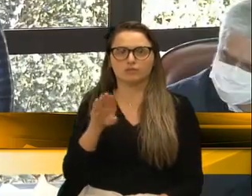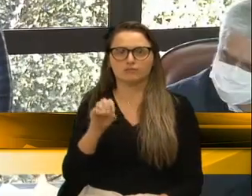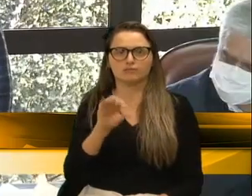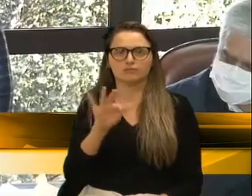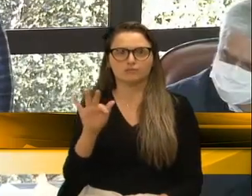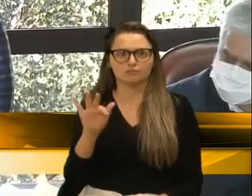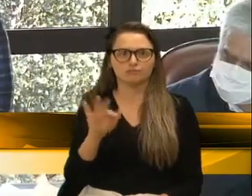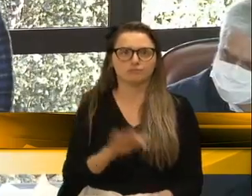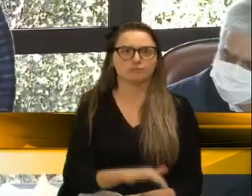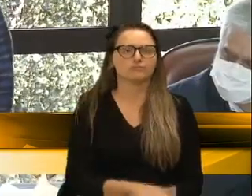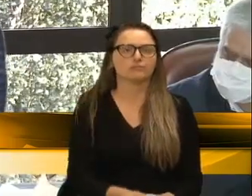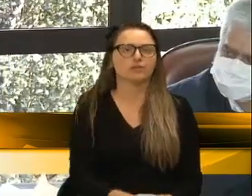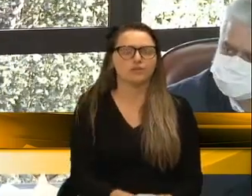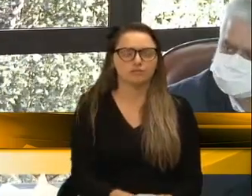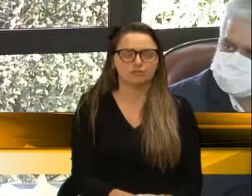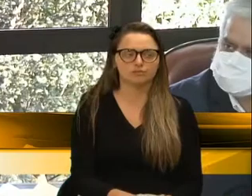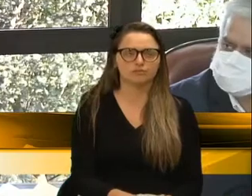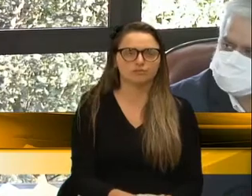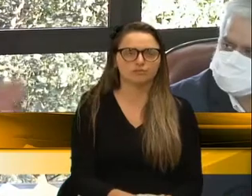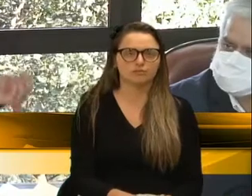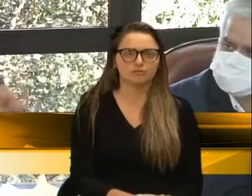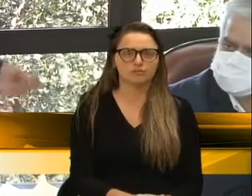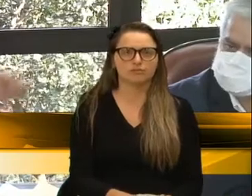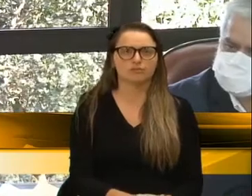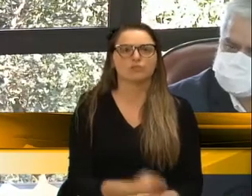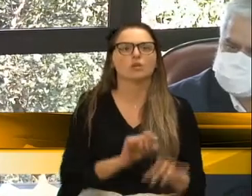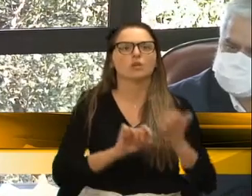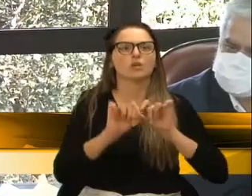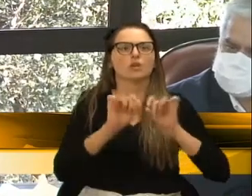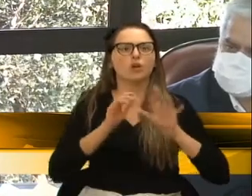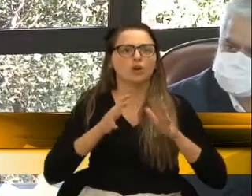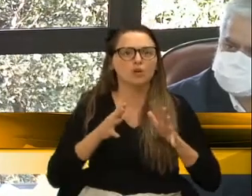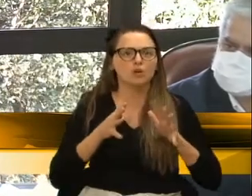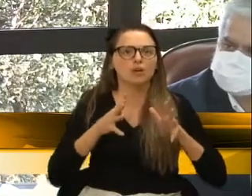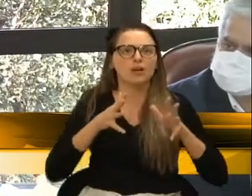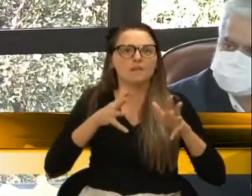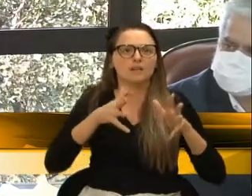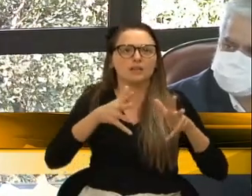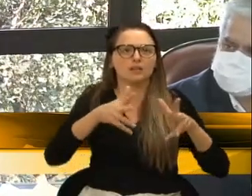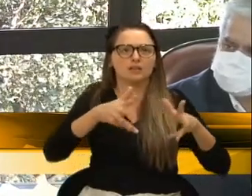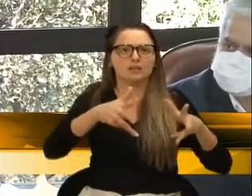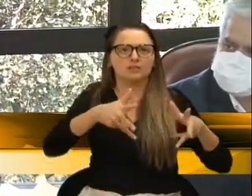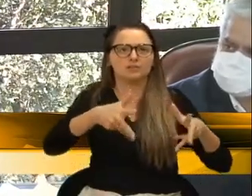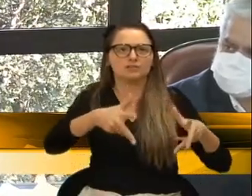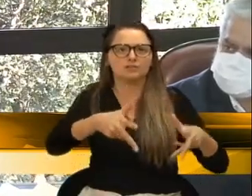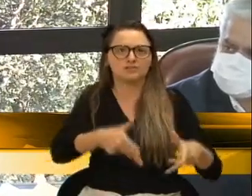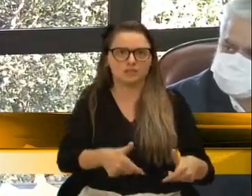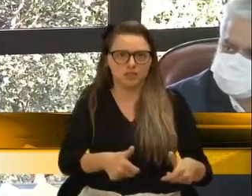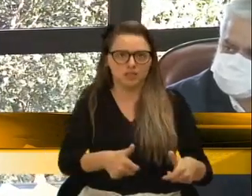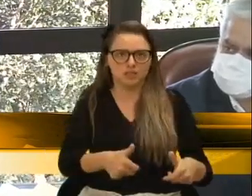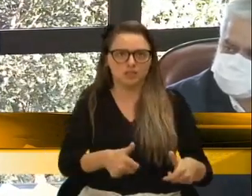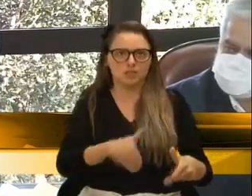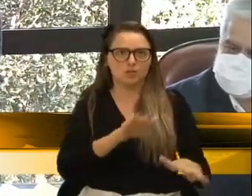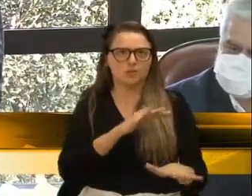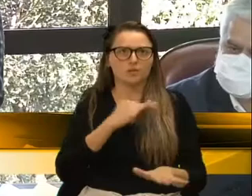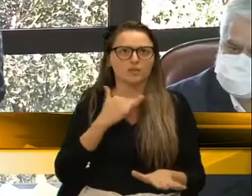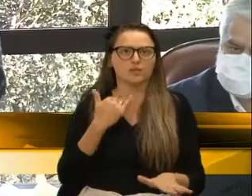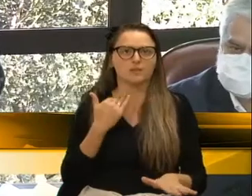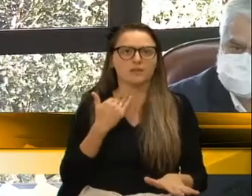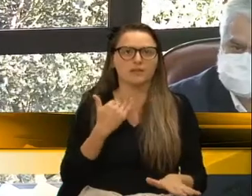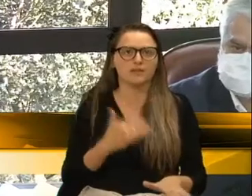morto, em cima de um maquinário, um trator, no meio rural. Infelizmente, lamentável falar isso aqui,